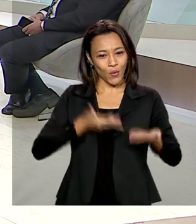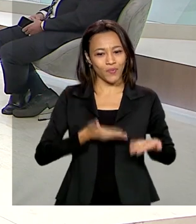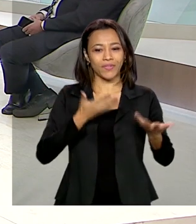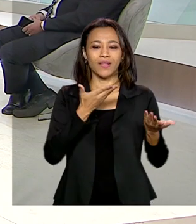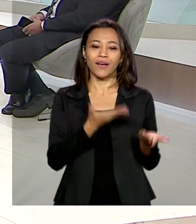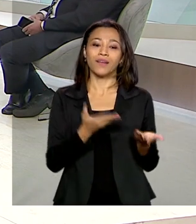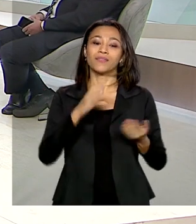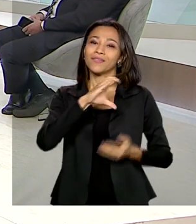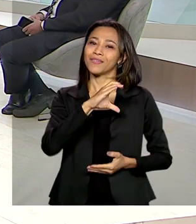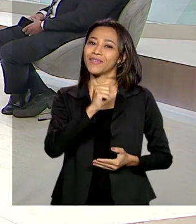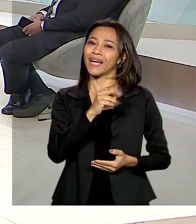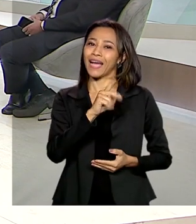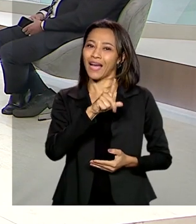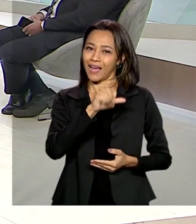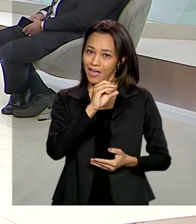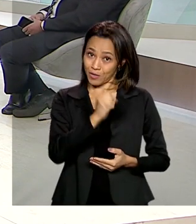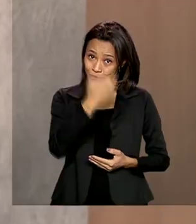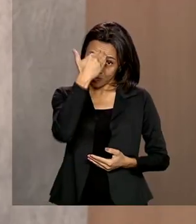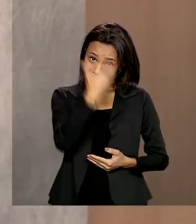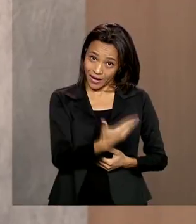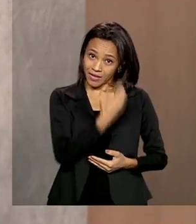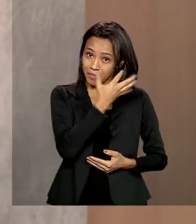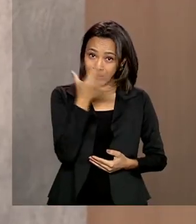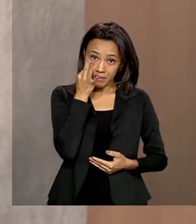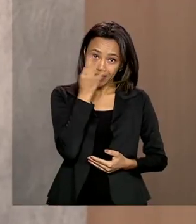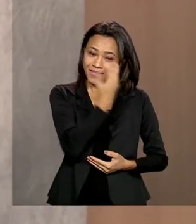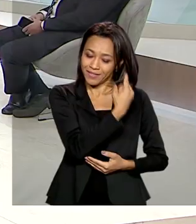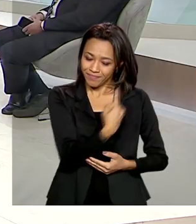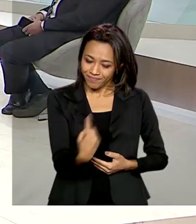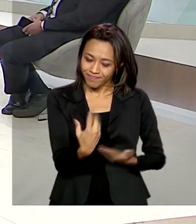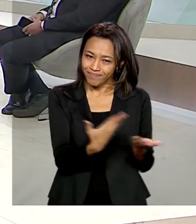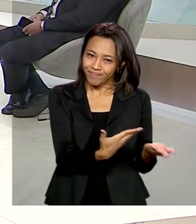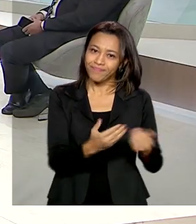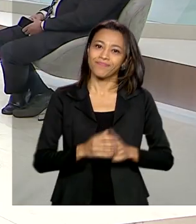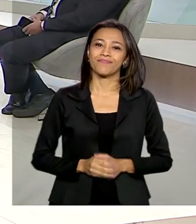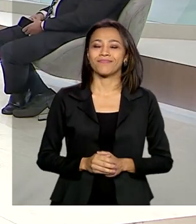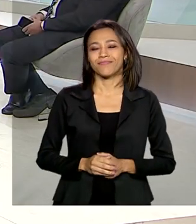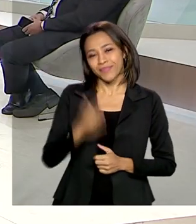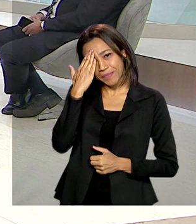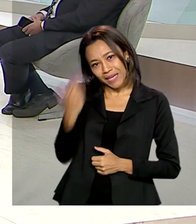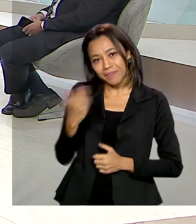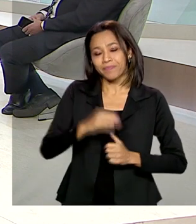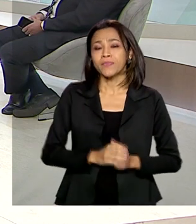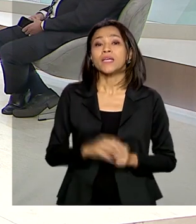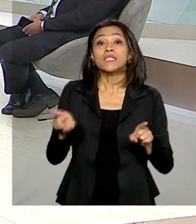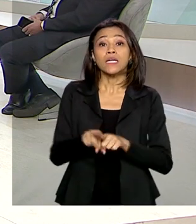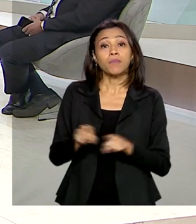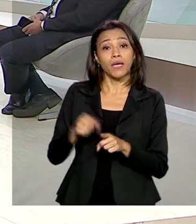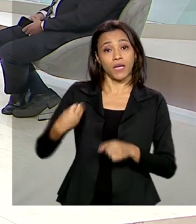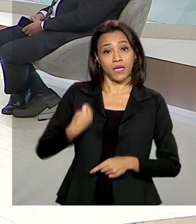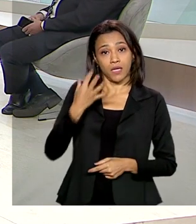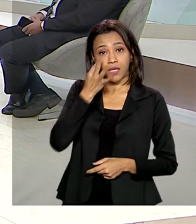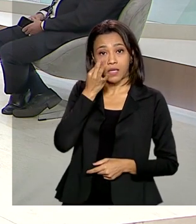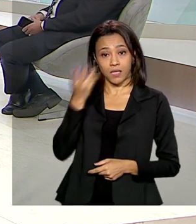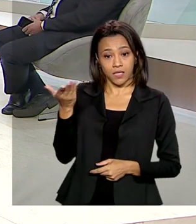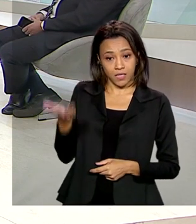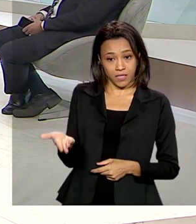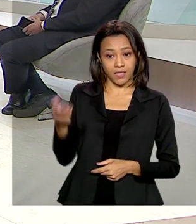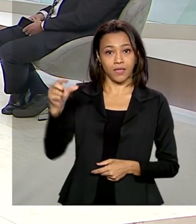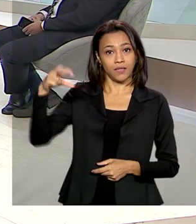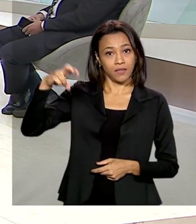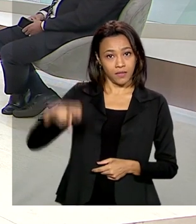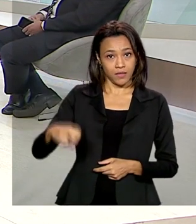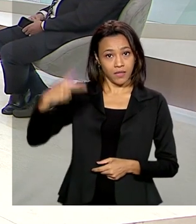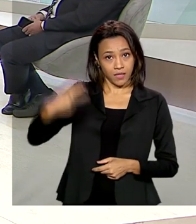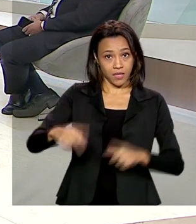Campbell. Obrigado pela presença, Campbell. Obrigado, eu que agradeço. Também está aqui nos estúdios da TV Brasil,